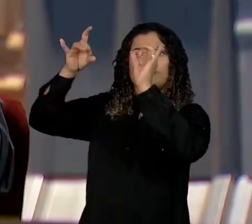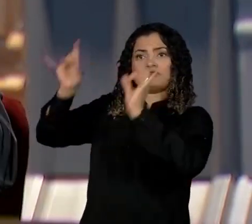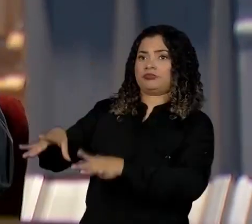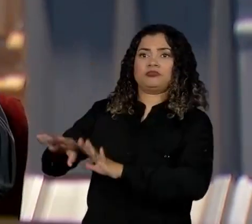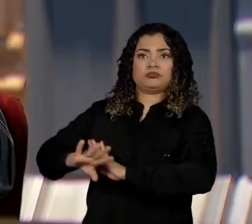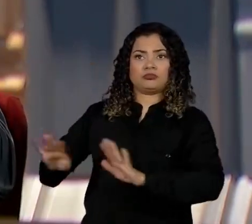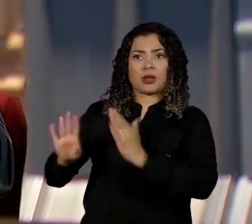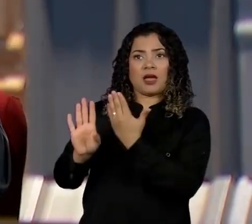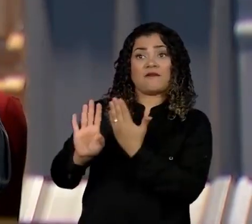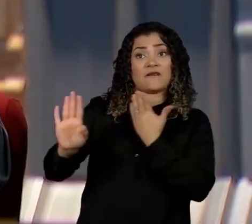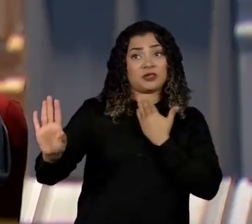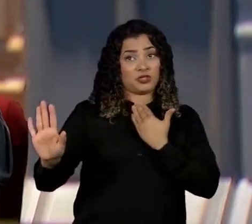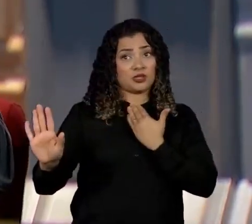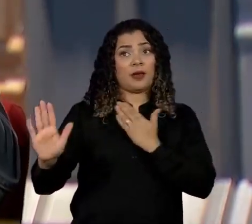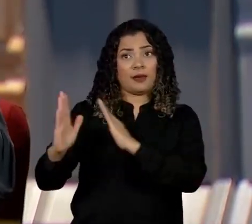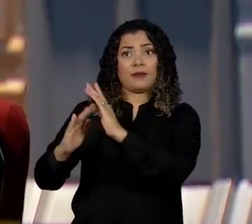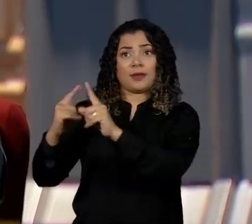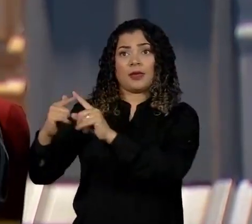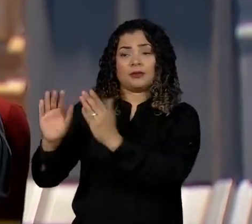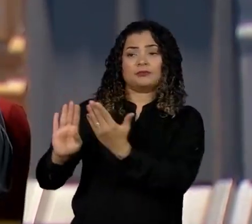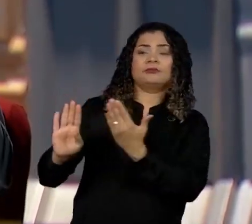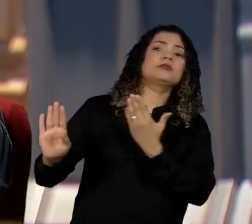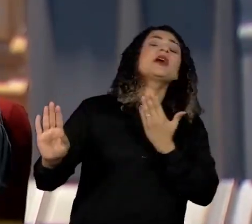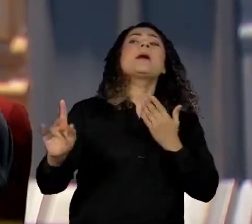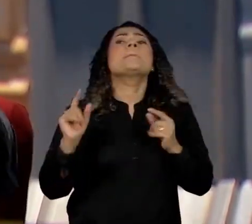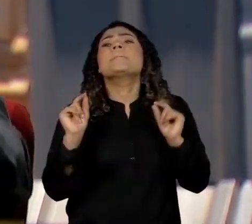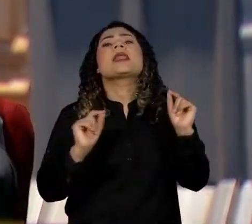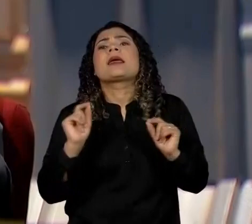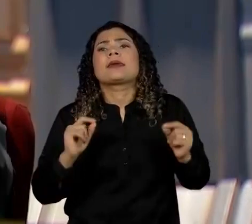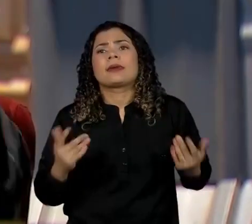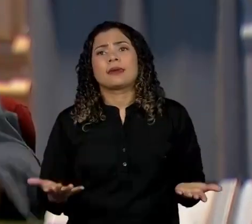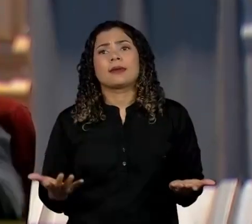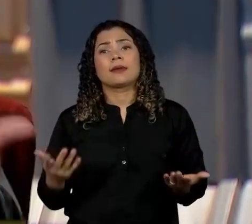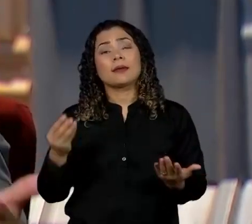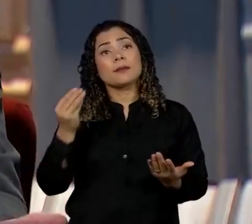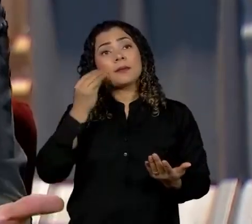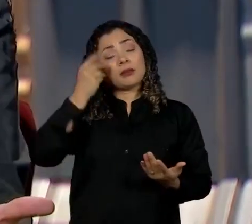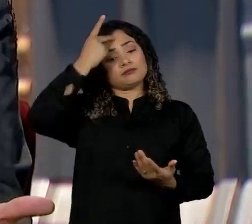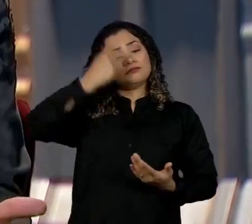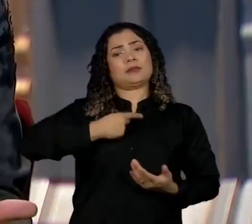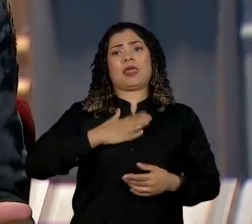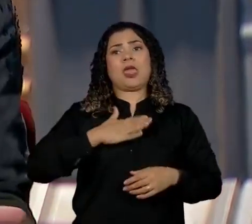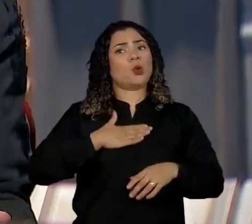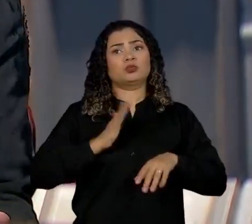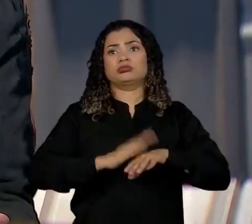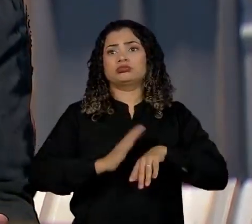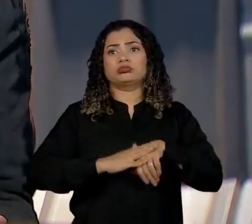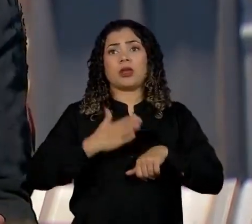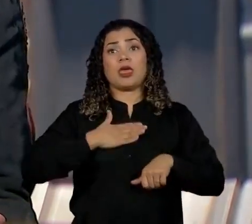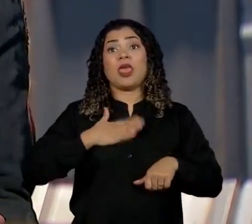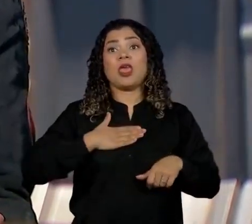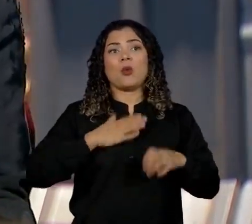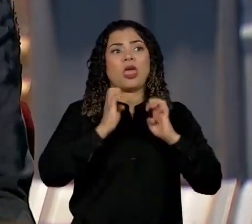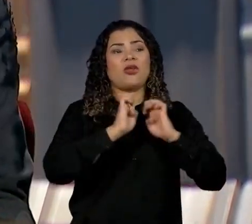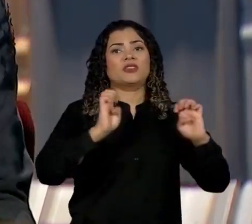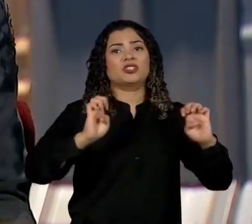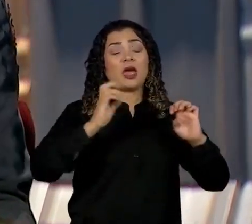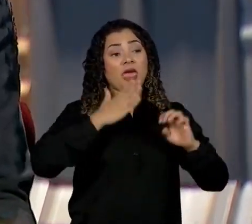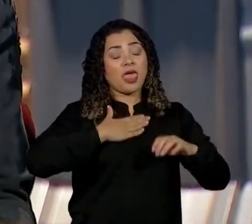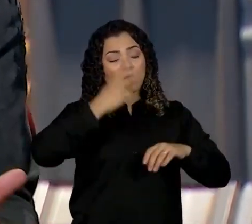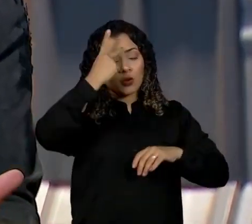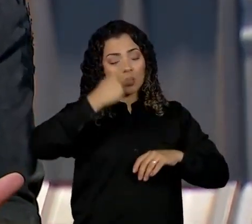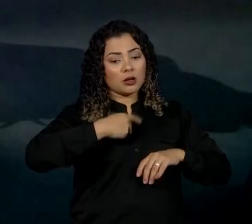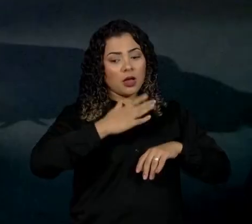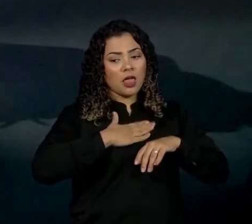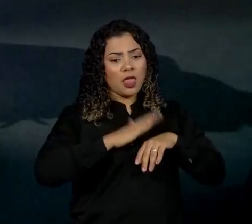me afastar um pouco da igreja para fazer... Por mim mesmo. Para evangelizar por mim mesmo.